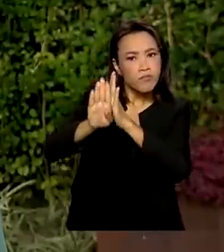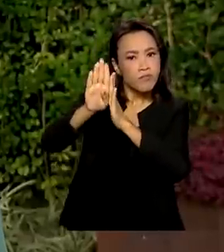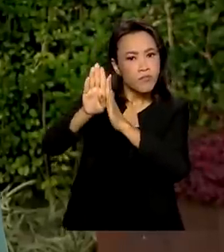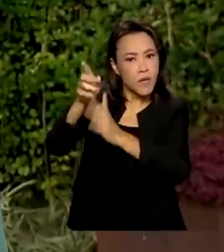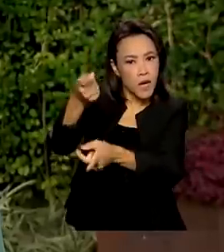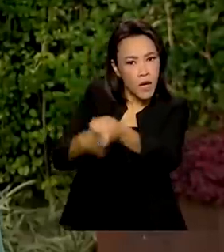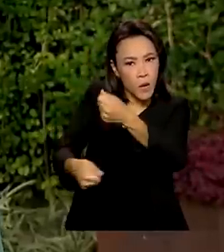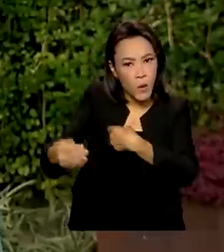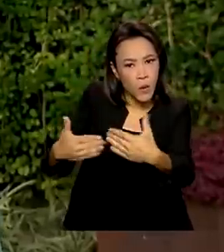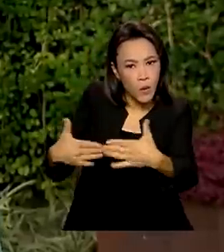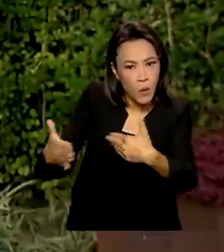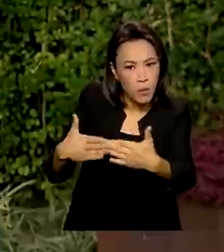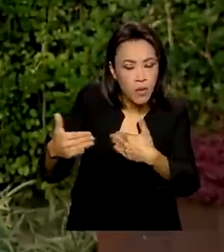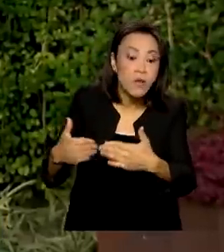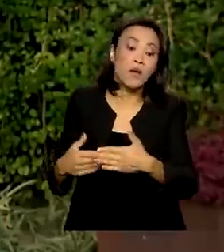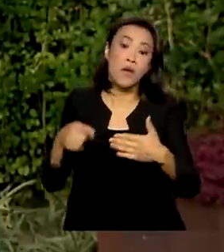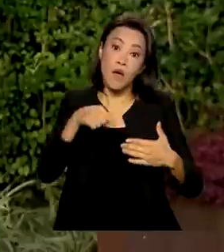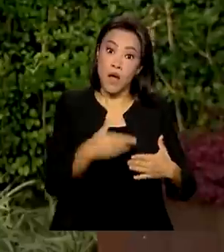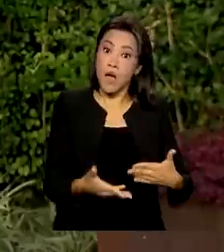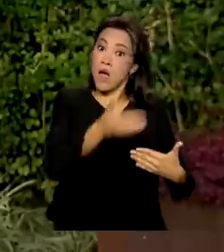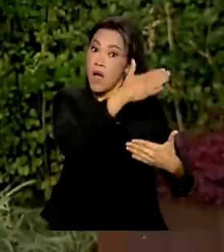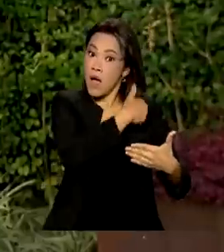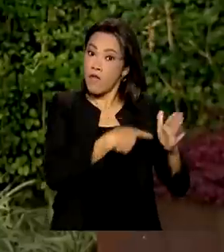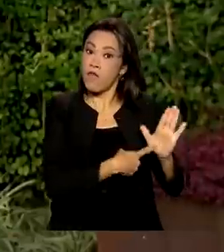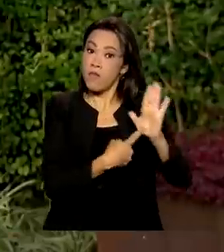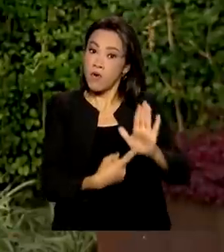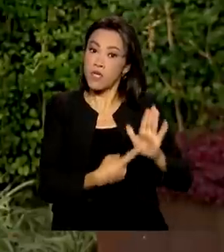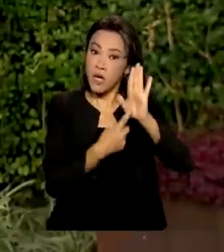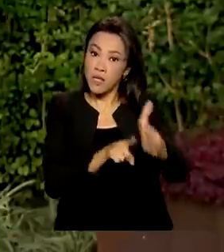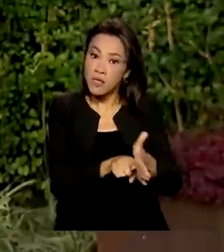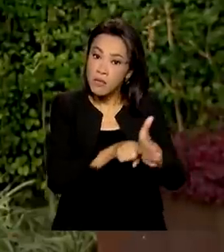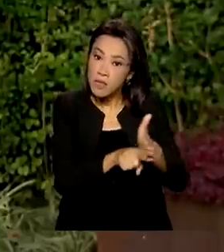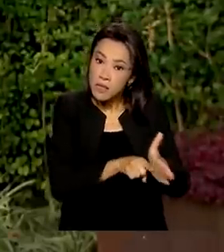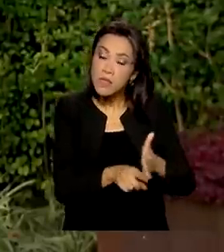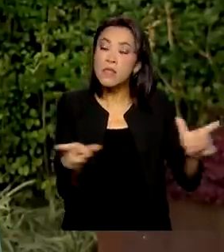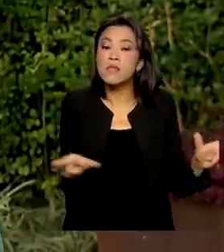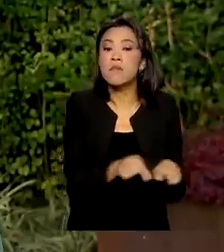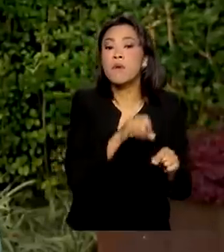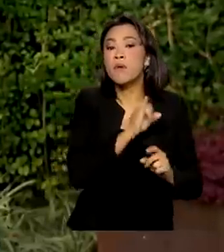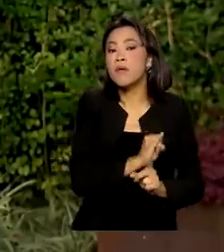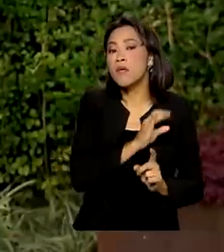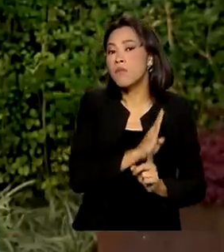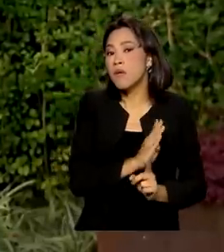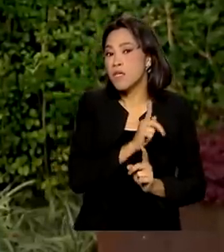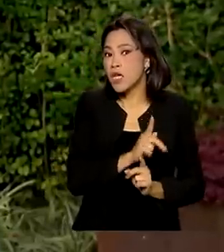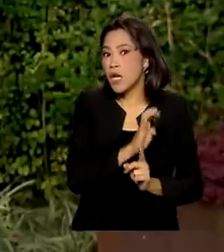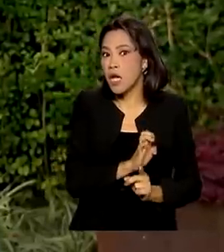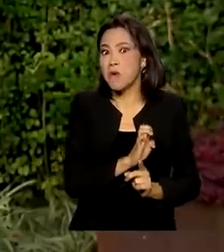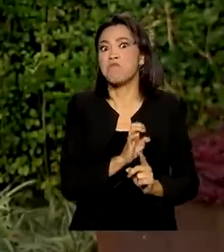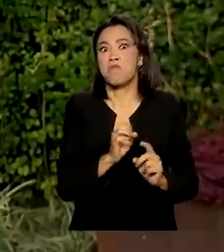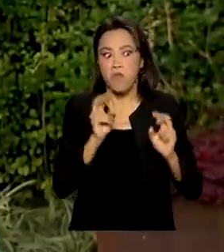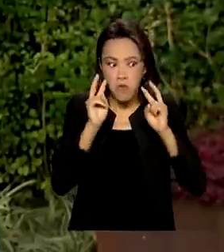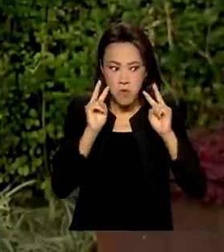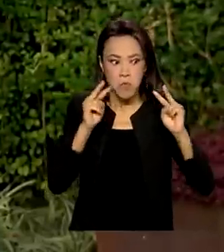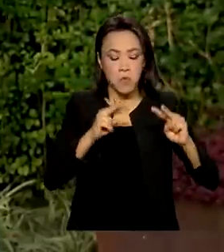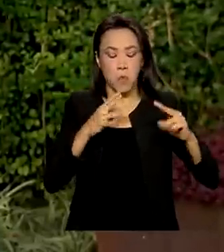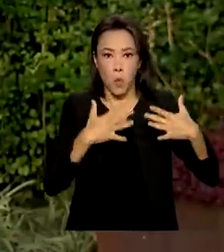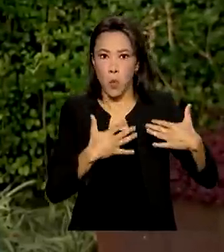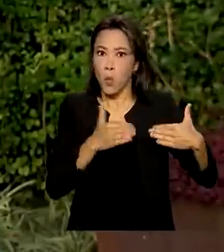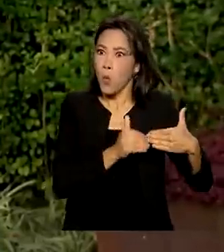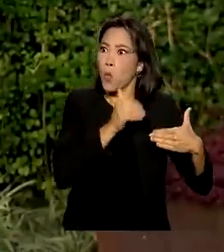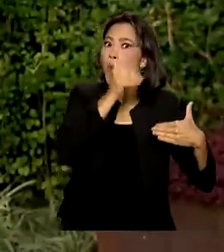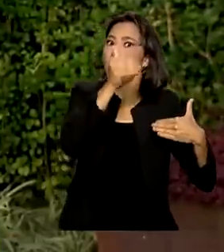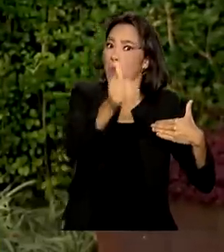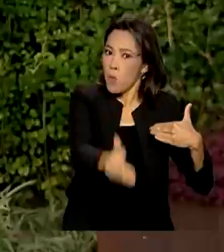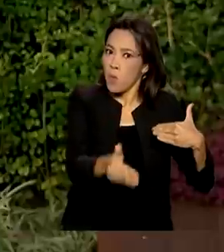As estatísticas apresentadas nesta quinta-feira pelo IBGE superaram as expectativas da equipe econômica,